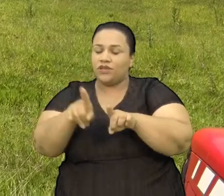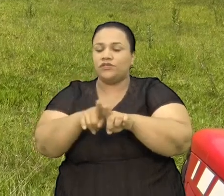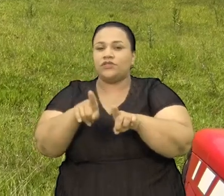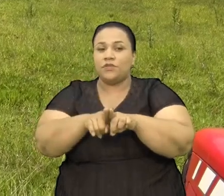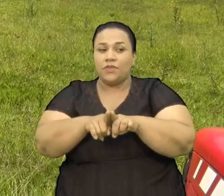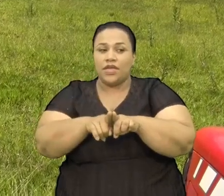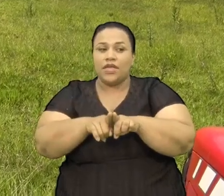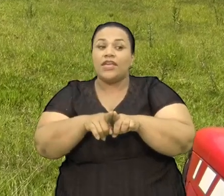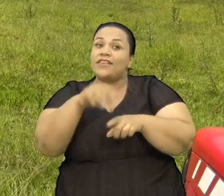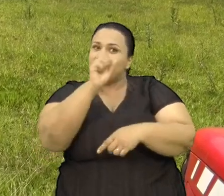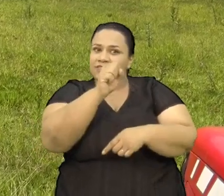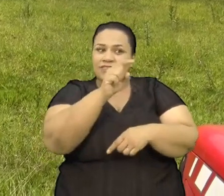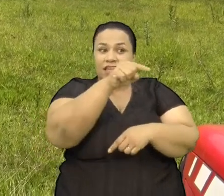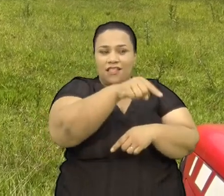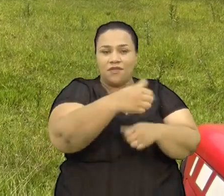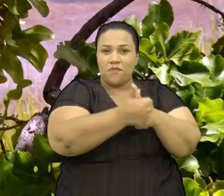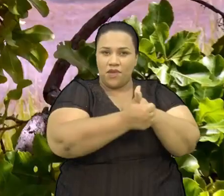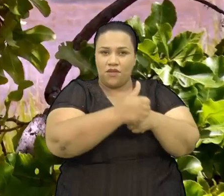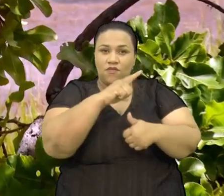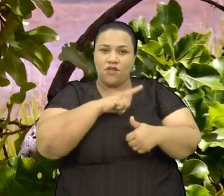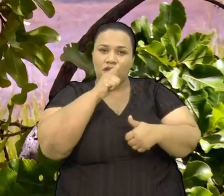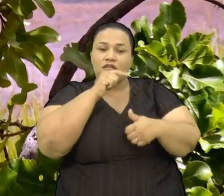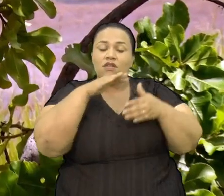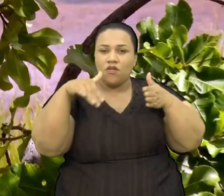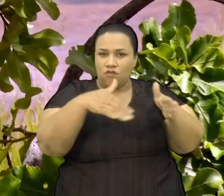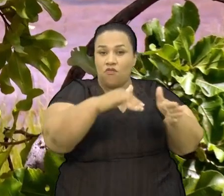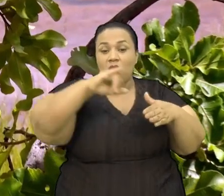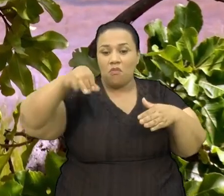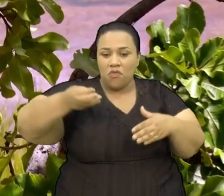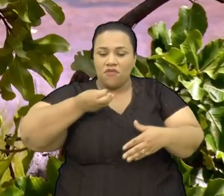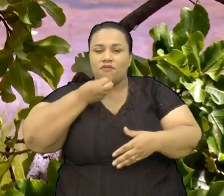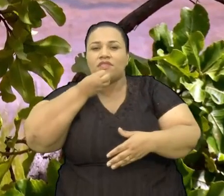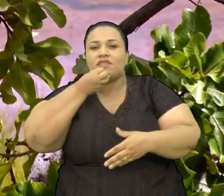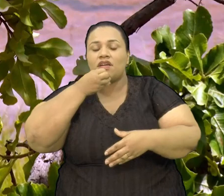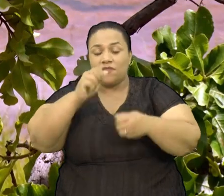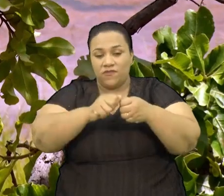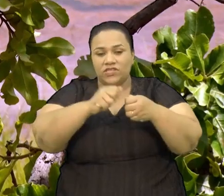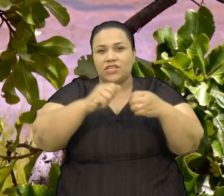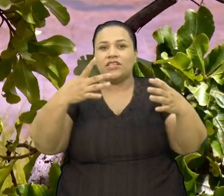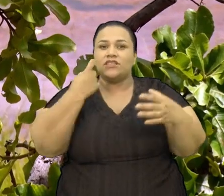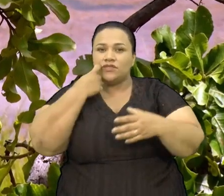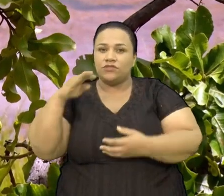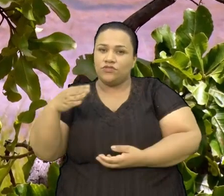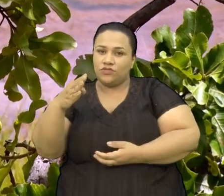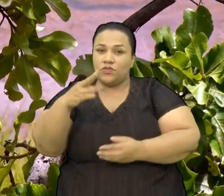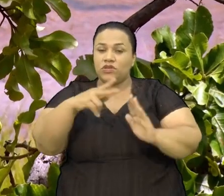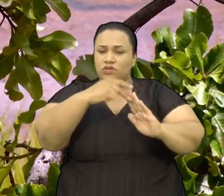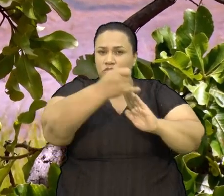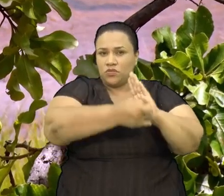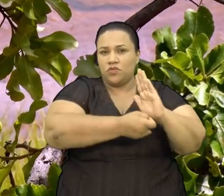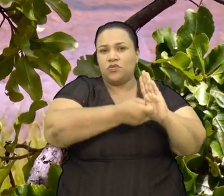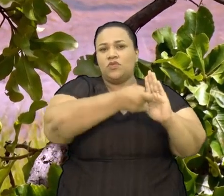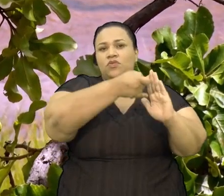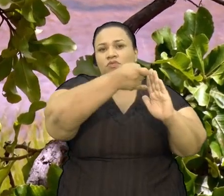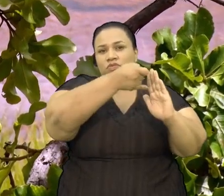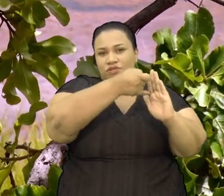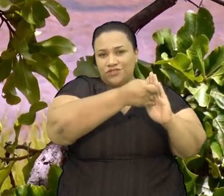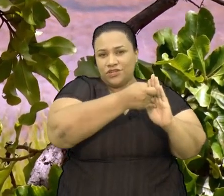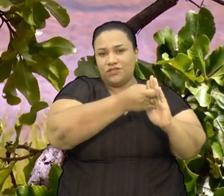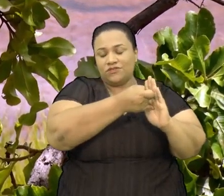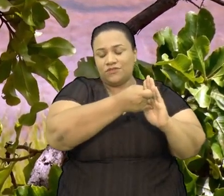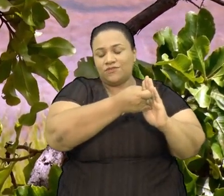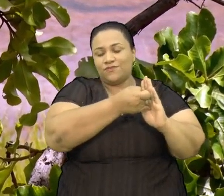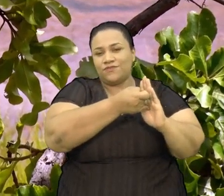Porque ali Um pouco mais abaixo A gente tem um córrego Então aproveitar Esse córrego Para fazer essa piscicultura E um projeto Que vem